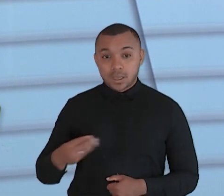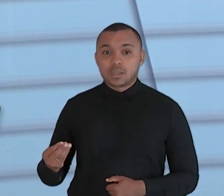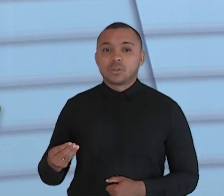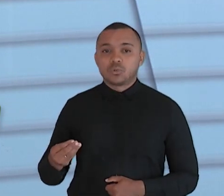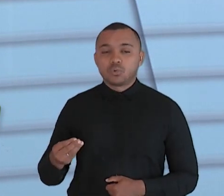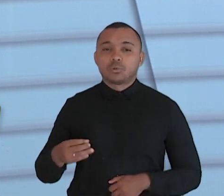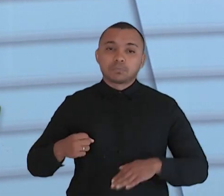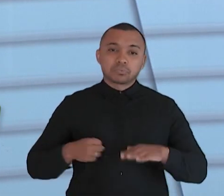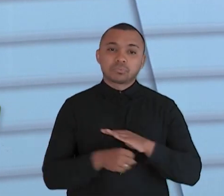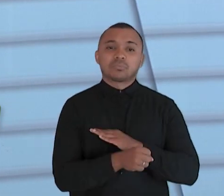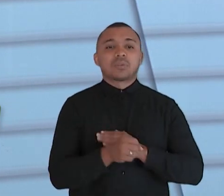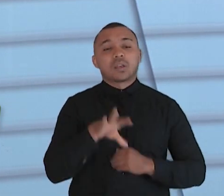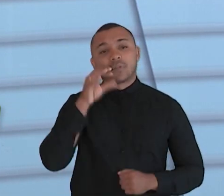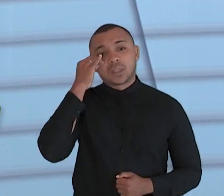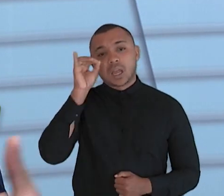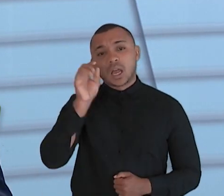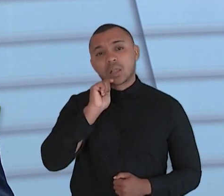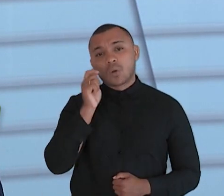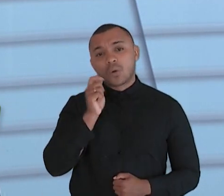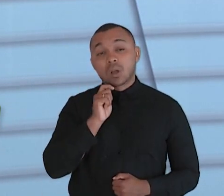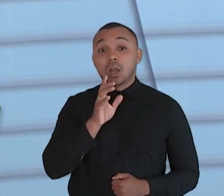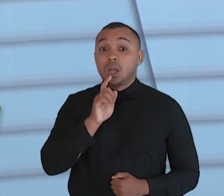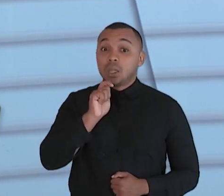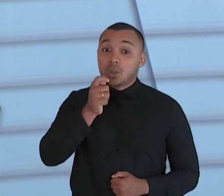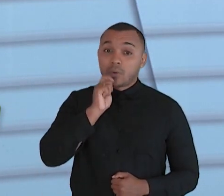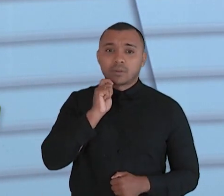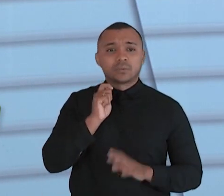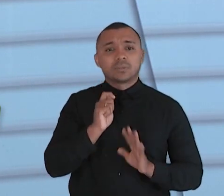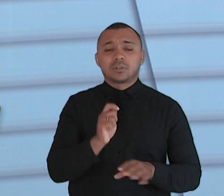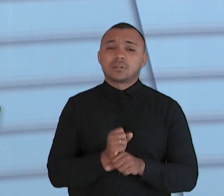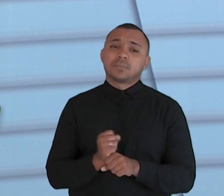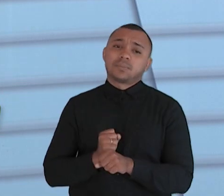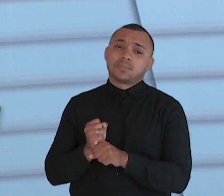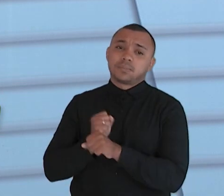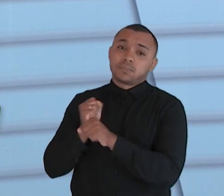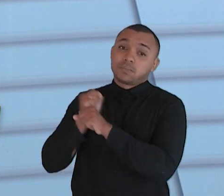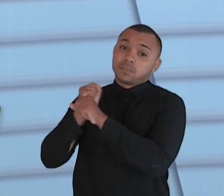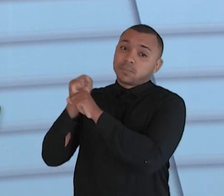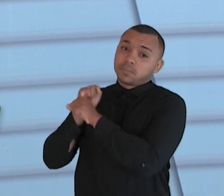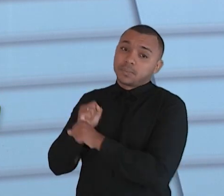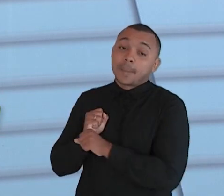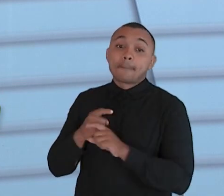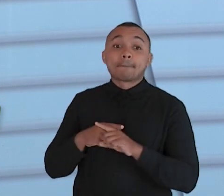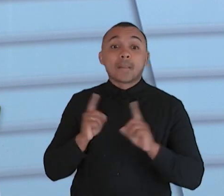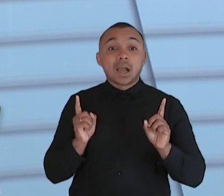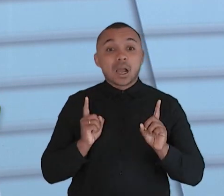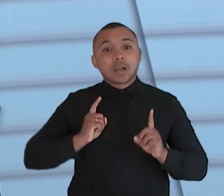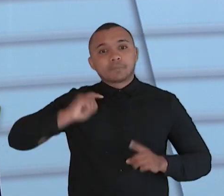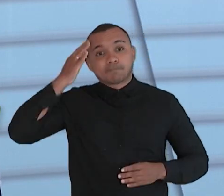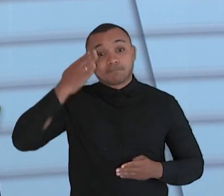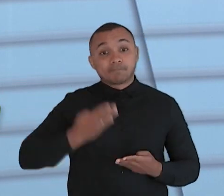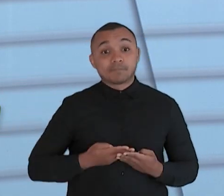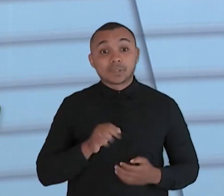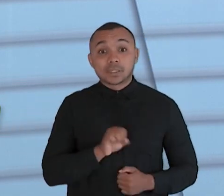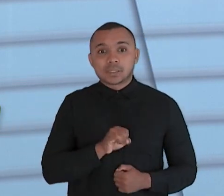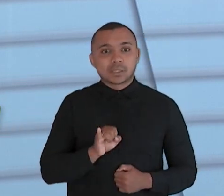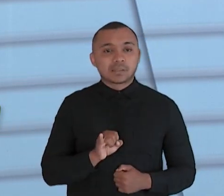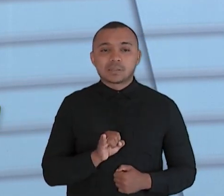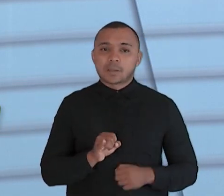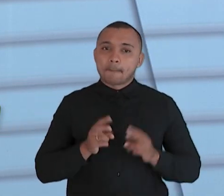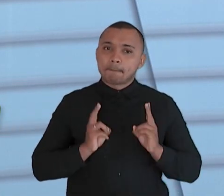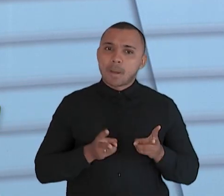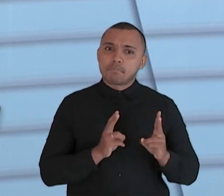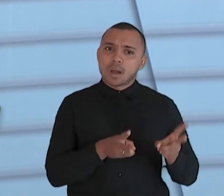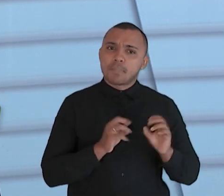drogas. Então, essa coisa da droga, ela já vem há muito tempo, mas a gente acredita que se a gente não desistir,